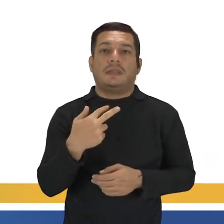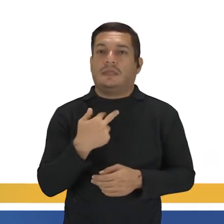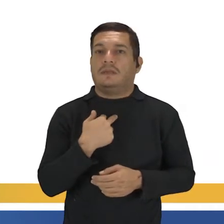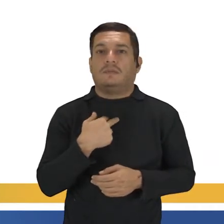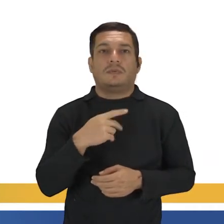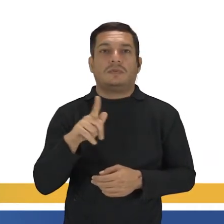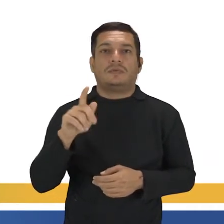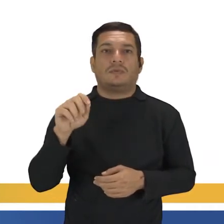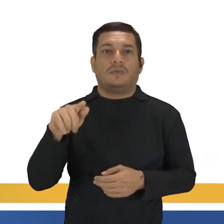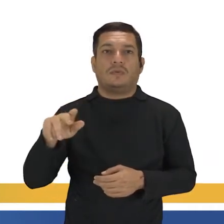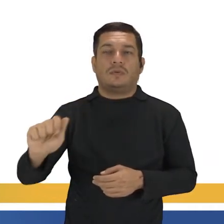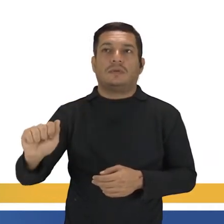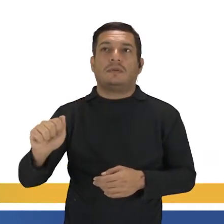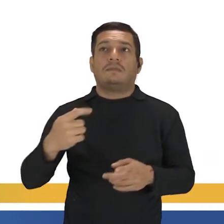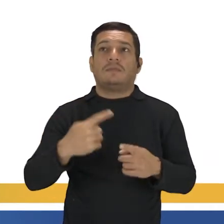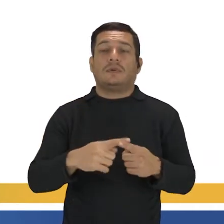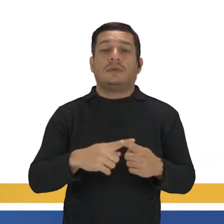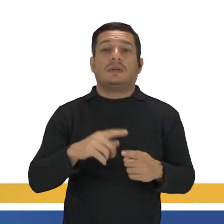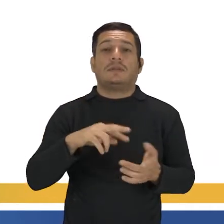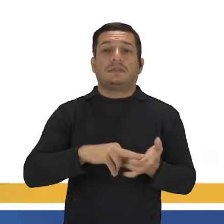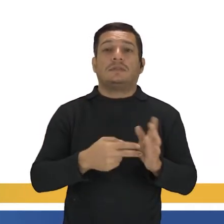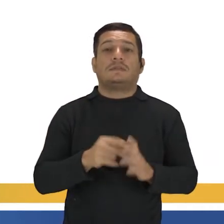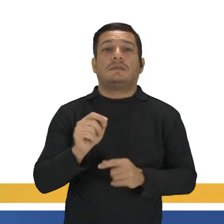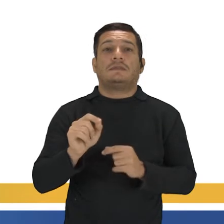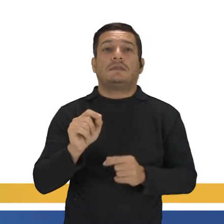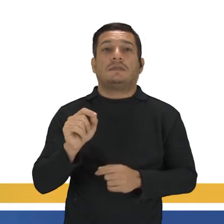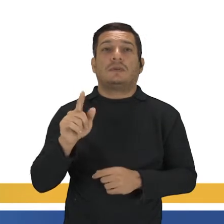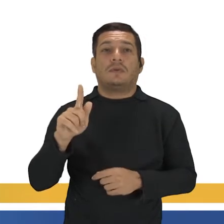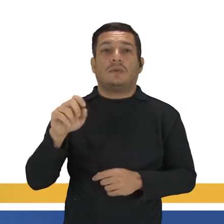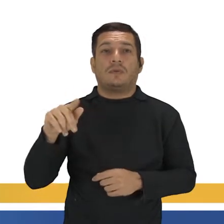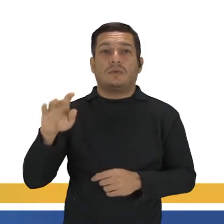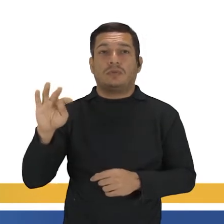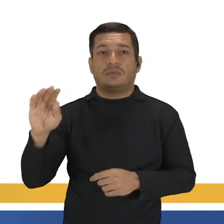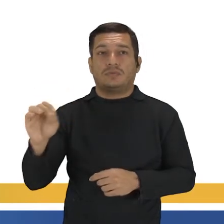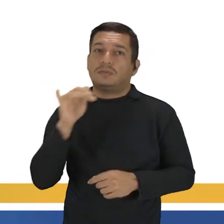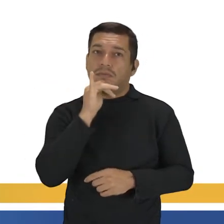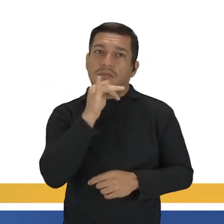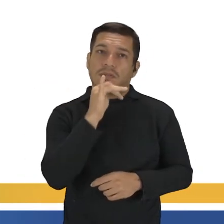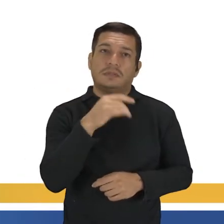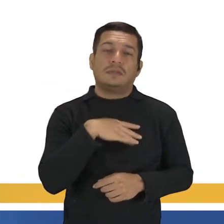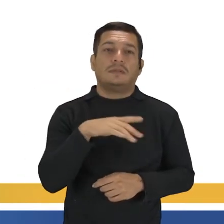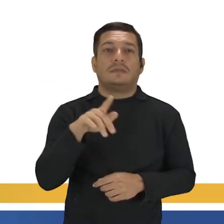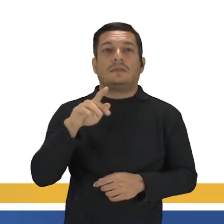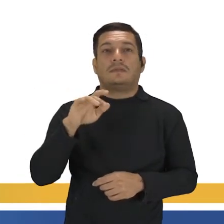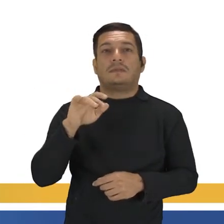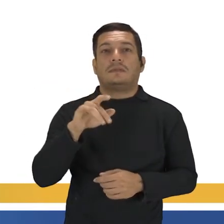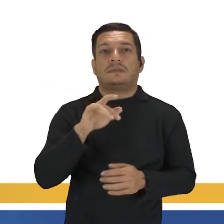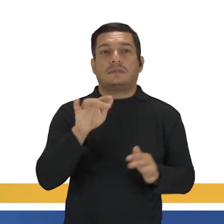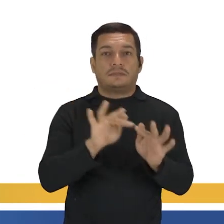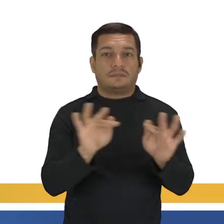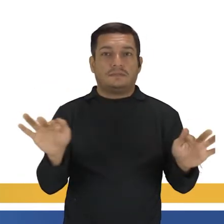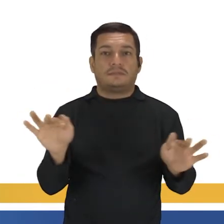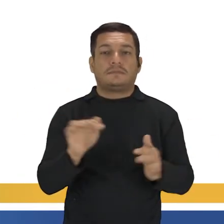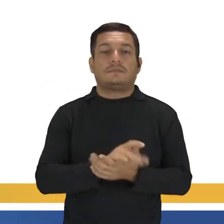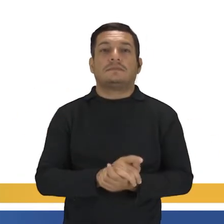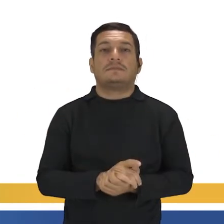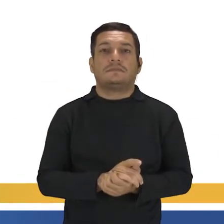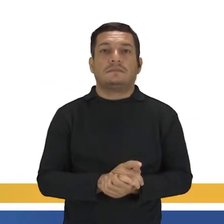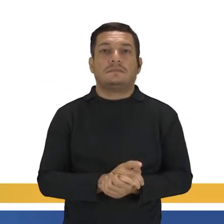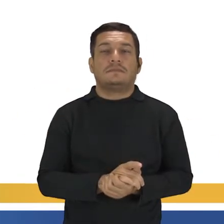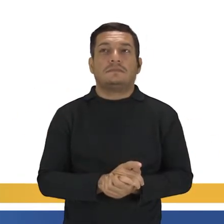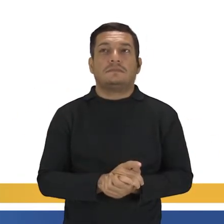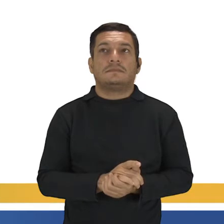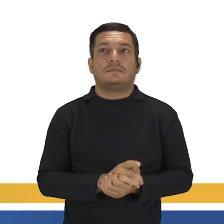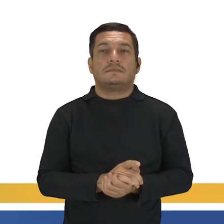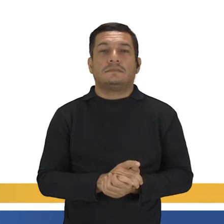forma gonna. E gonna significa going to. Olha o exemplo. I'm gonna study for the test tomorrow.